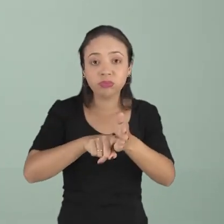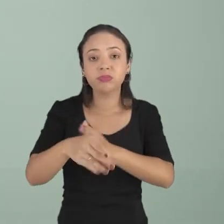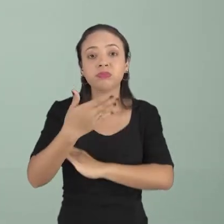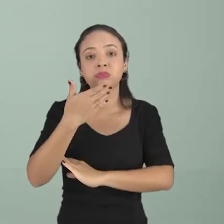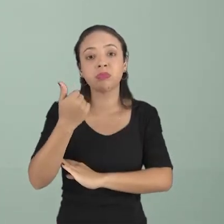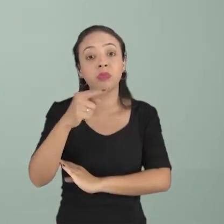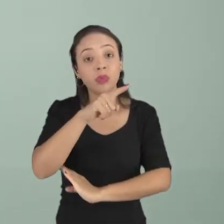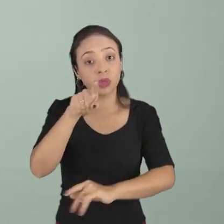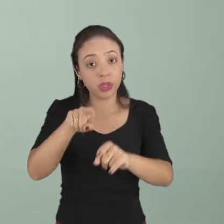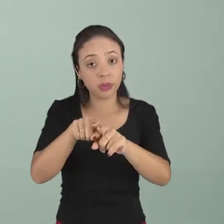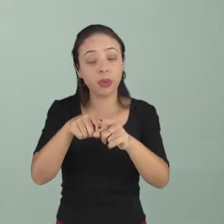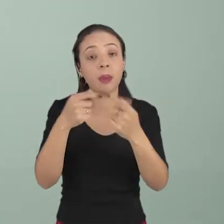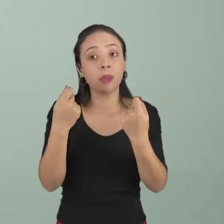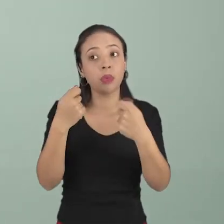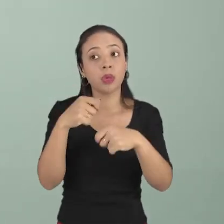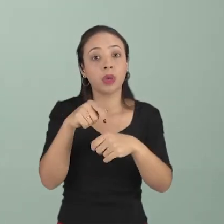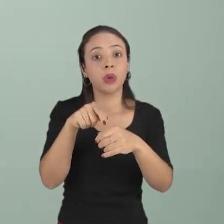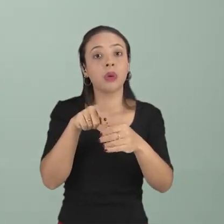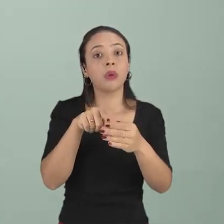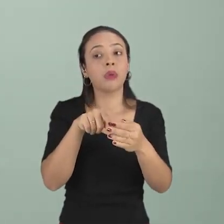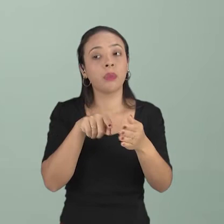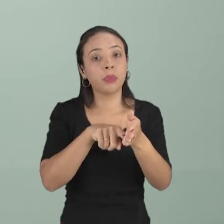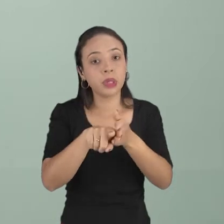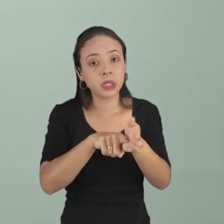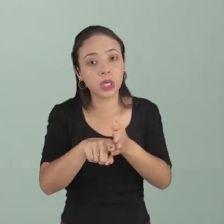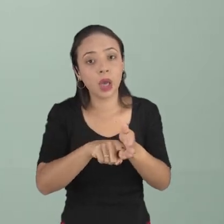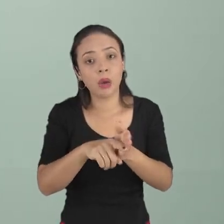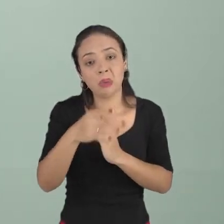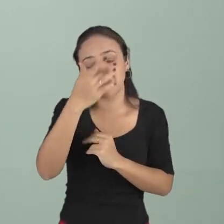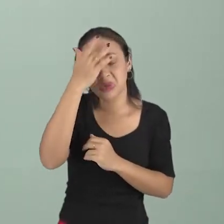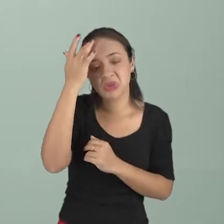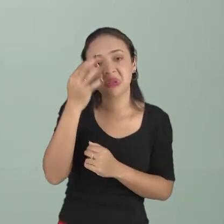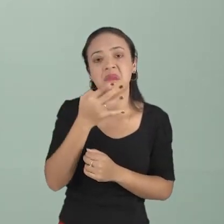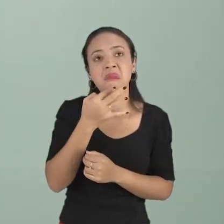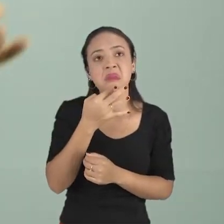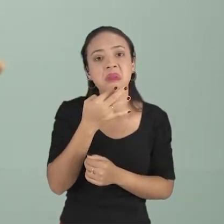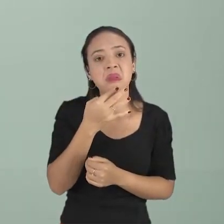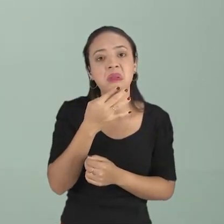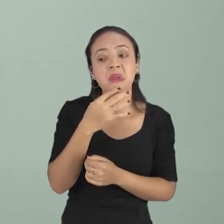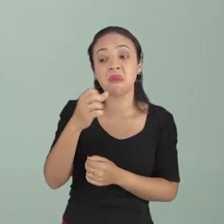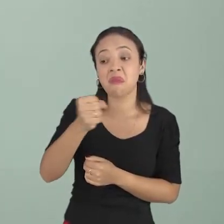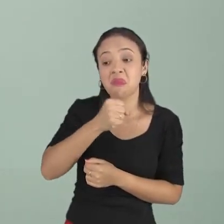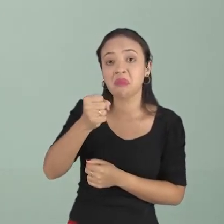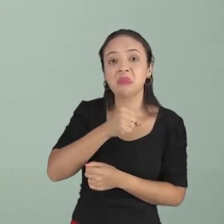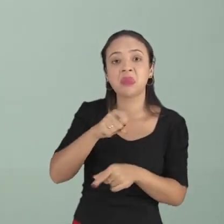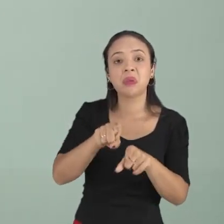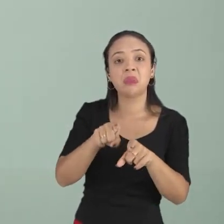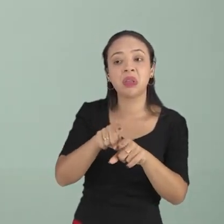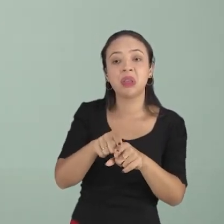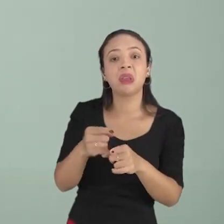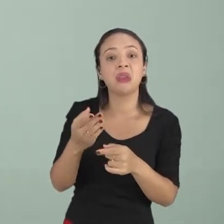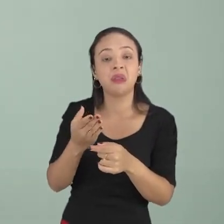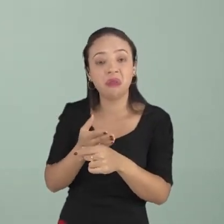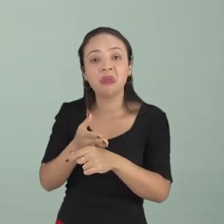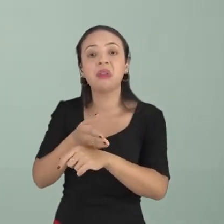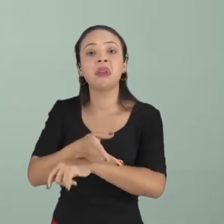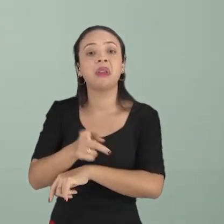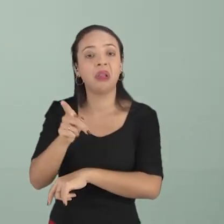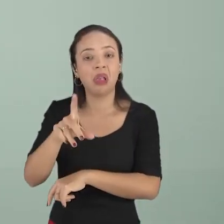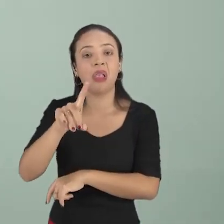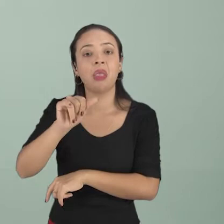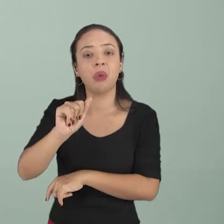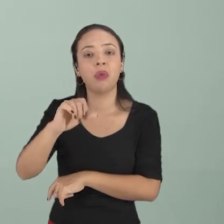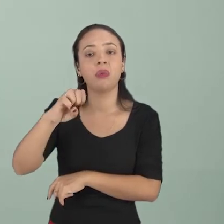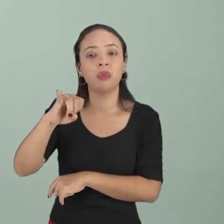você pode procurar alguém que você conhece, que é do Santo Daime, fazer entrevistas para conhecer, para ouvir dele